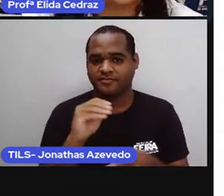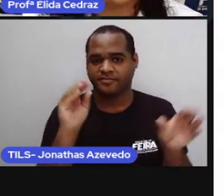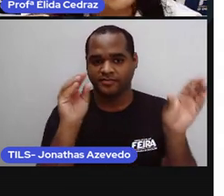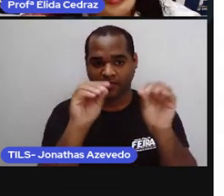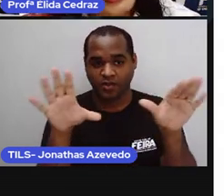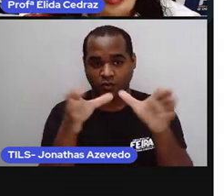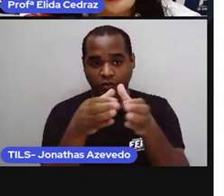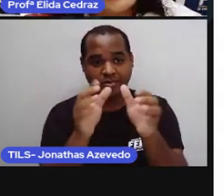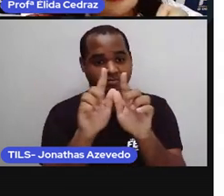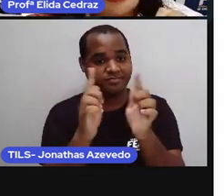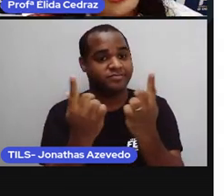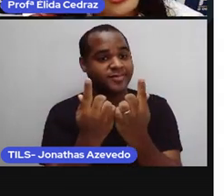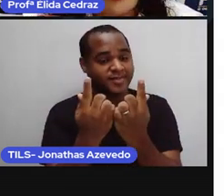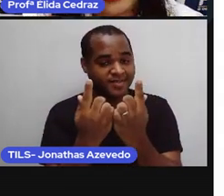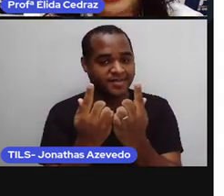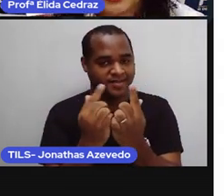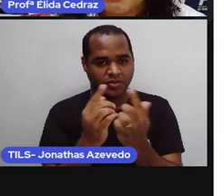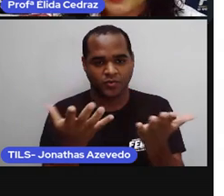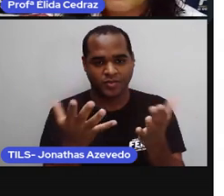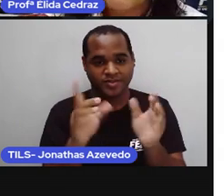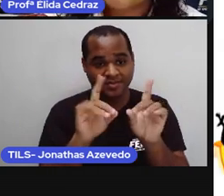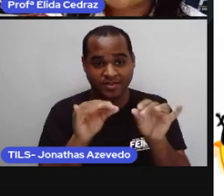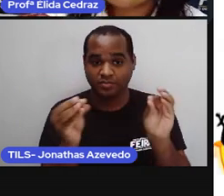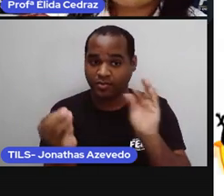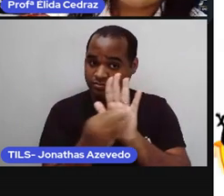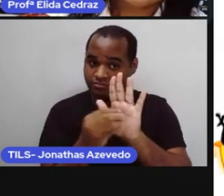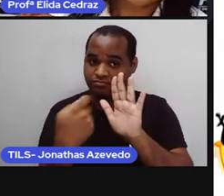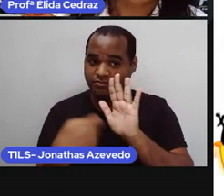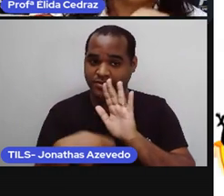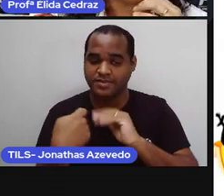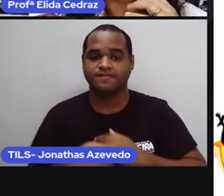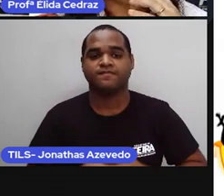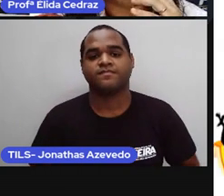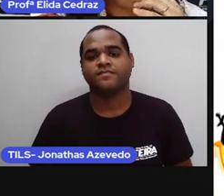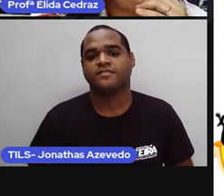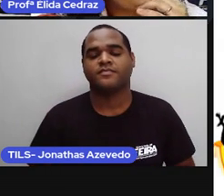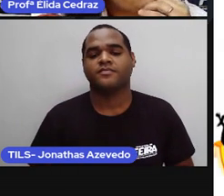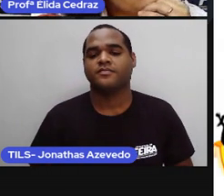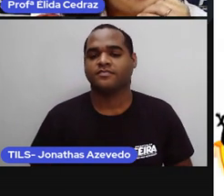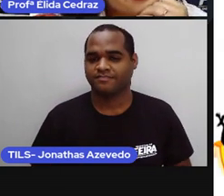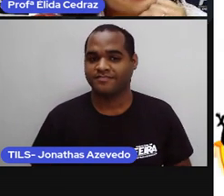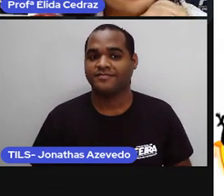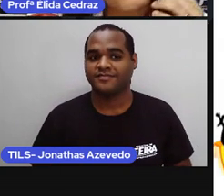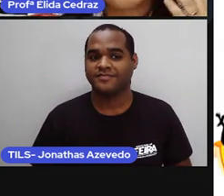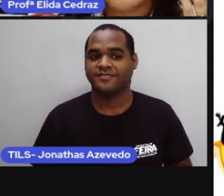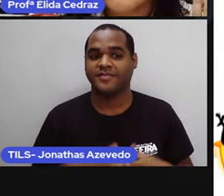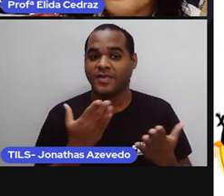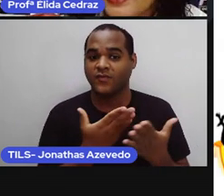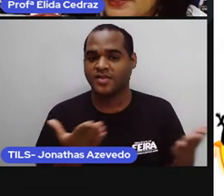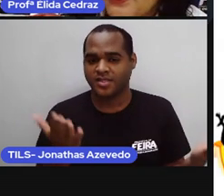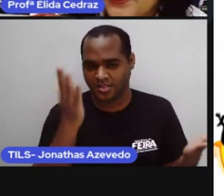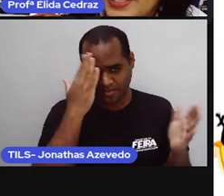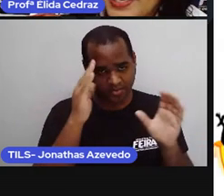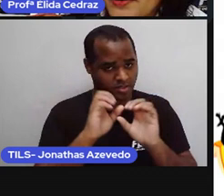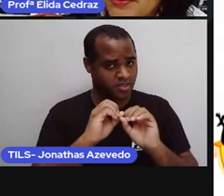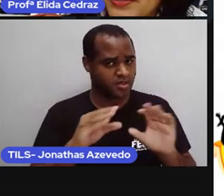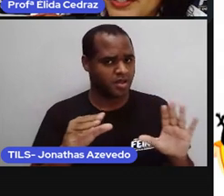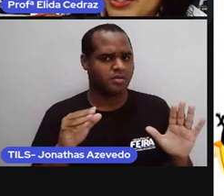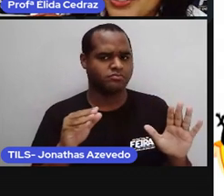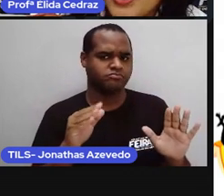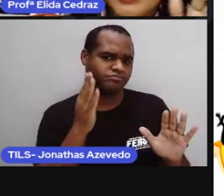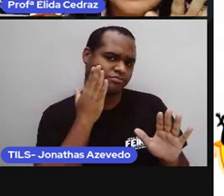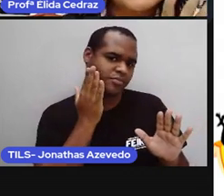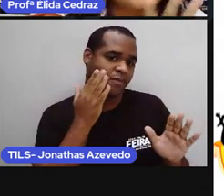turma e a data de hoje tá bem agora que vocês entenderam o que é